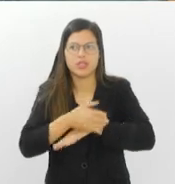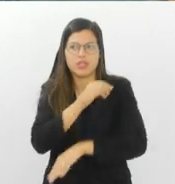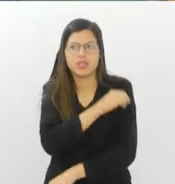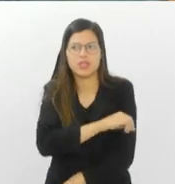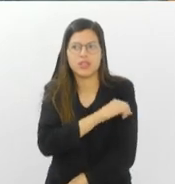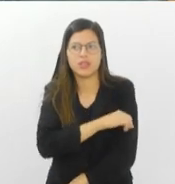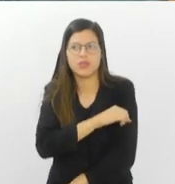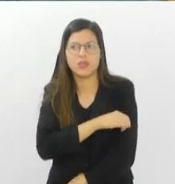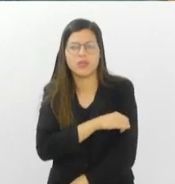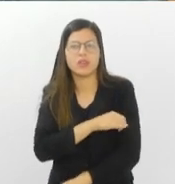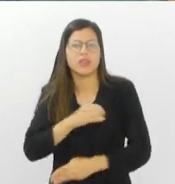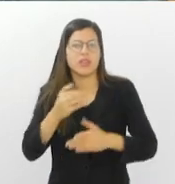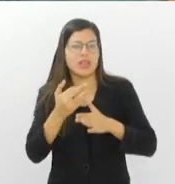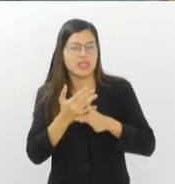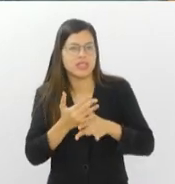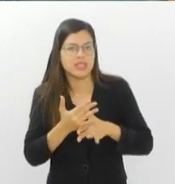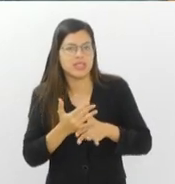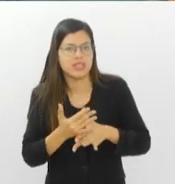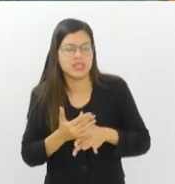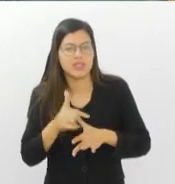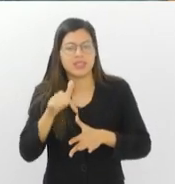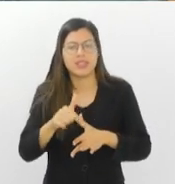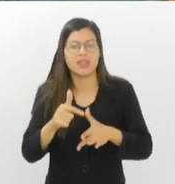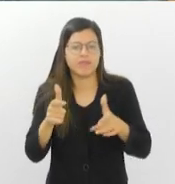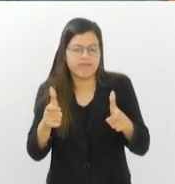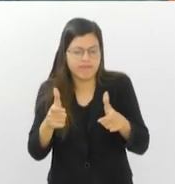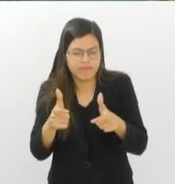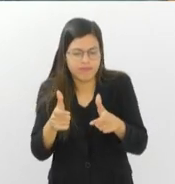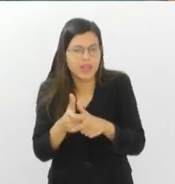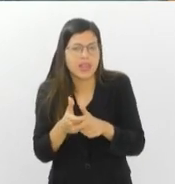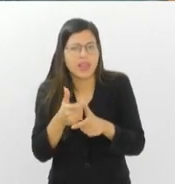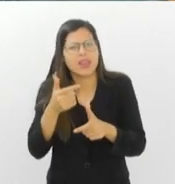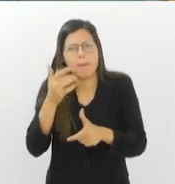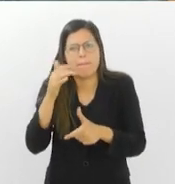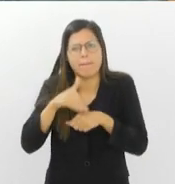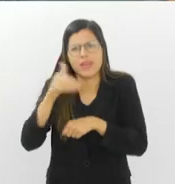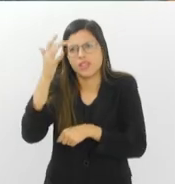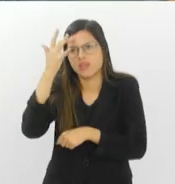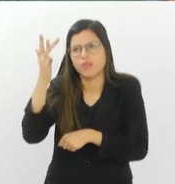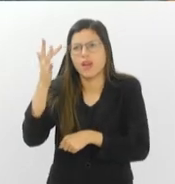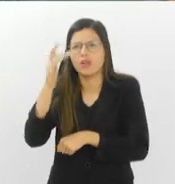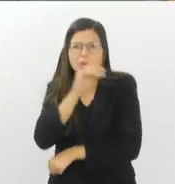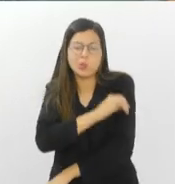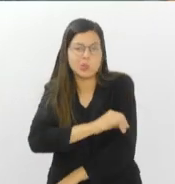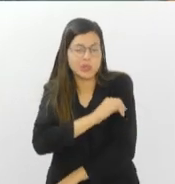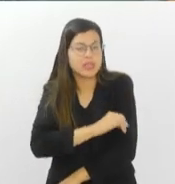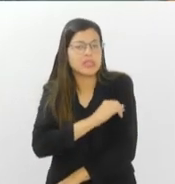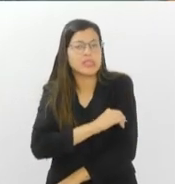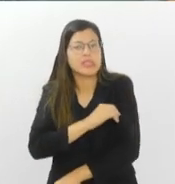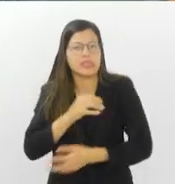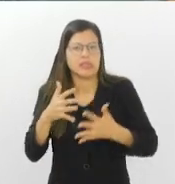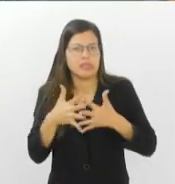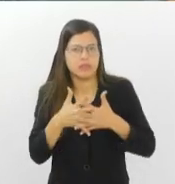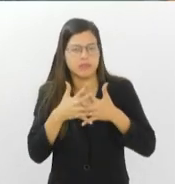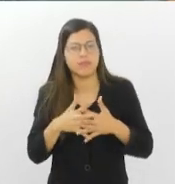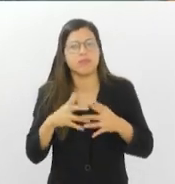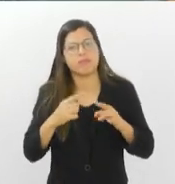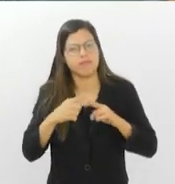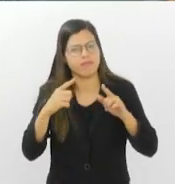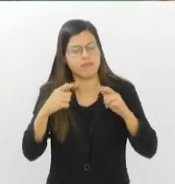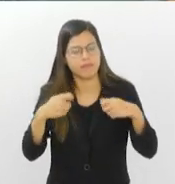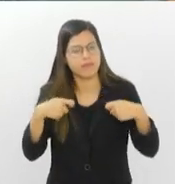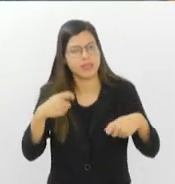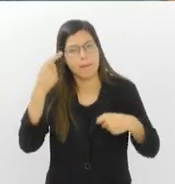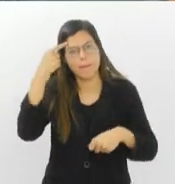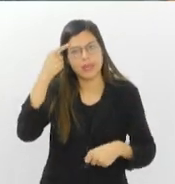pequenas, muito fácil de você fazer uma ciclovia nas cidades menores, né? O Rio de Janeiro é complexo, a gente sabe disso mas é preciso pensar no